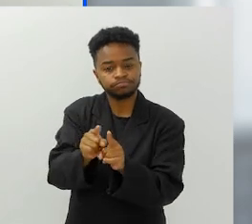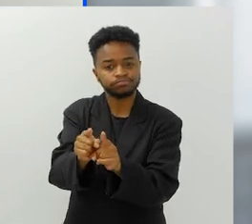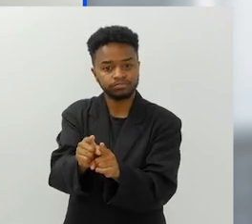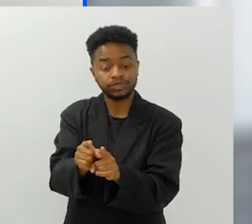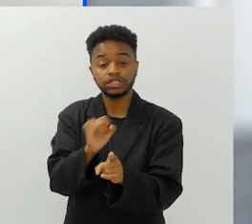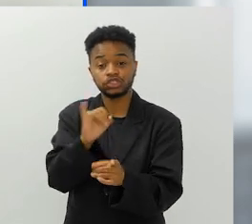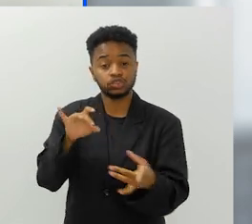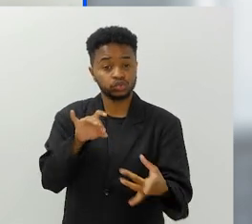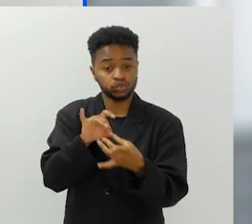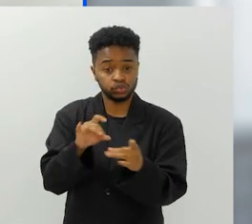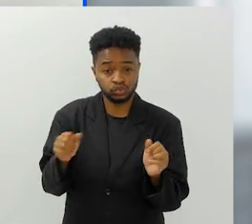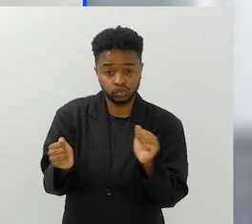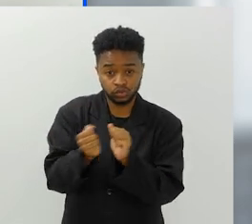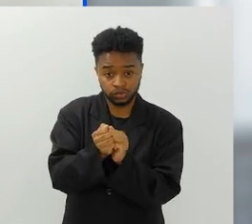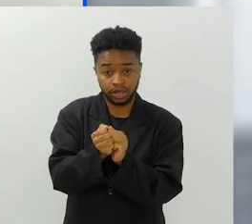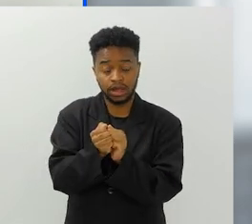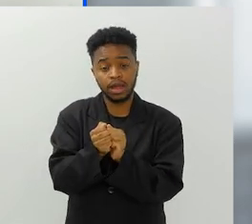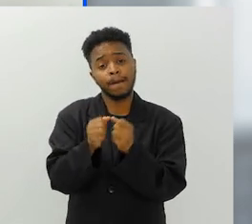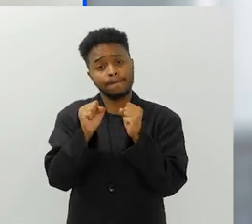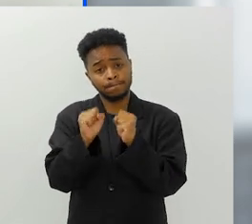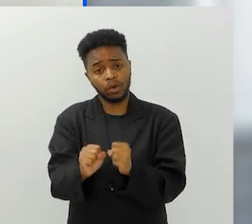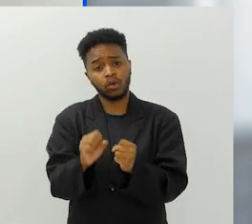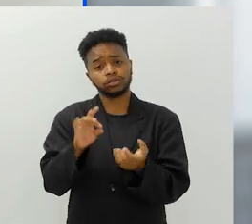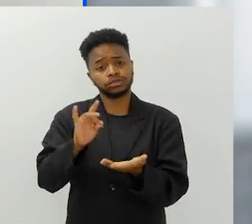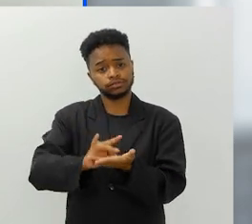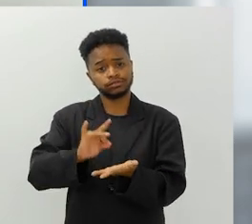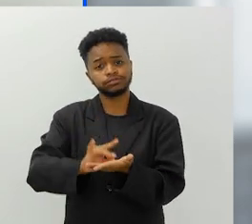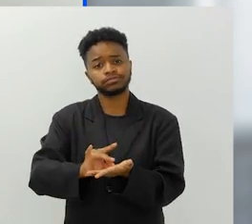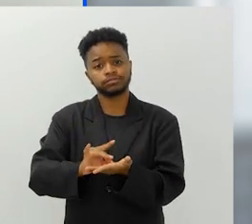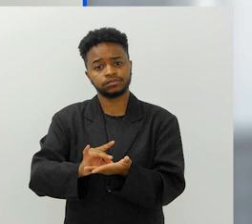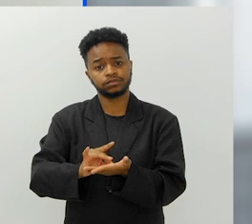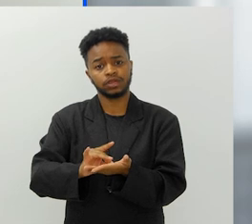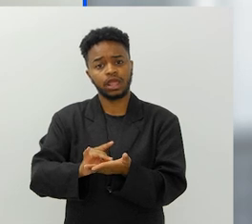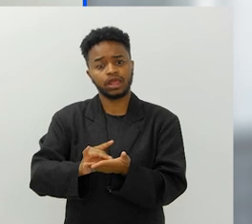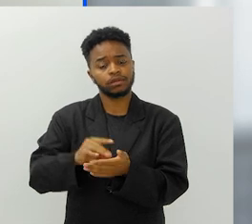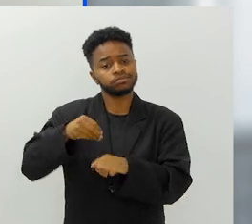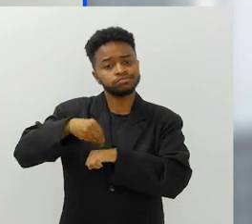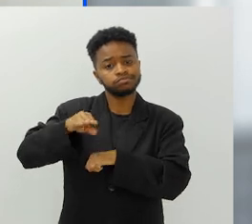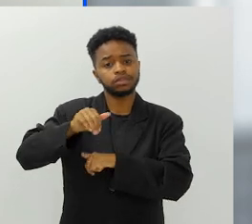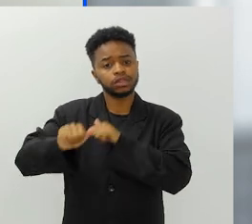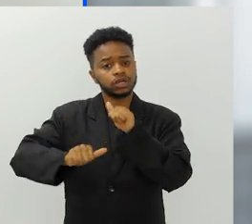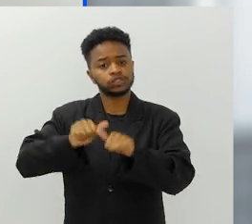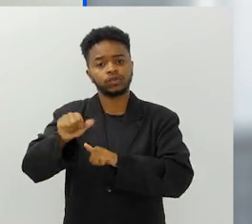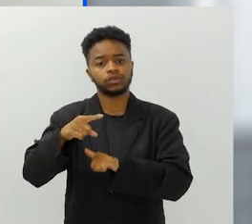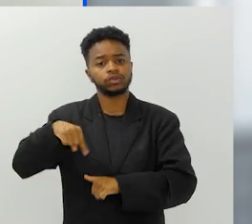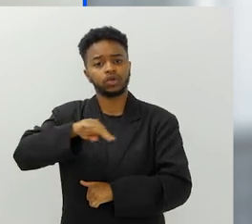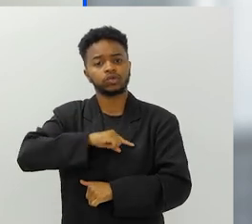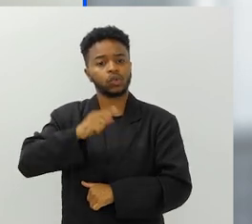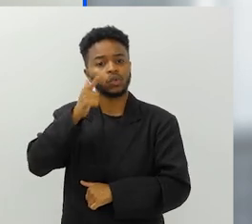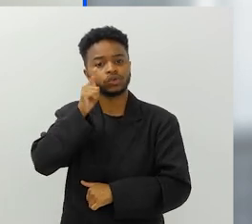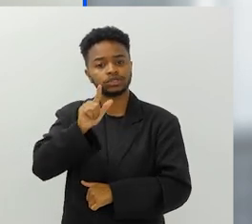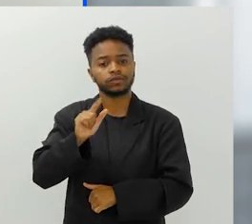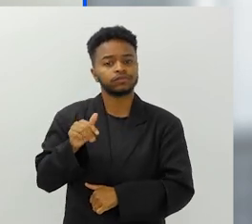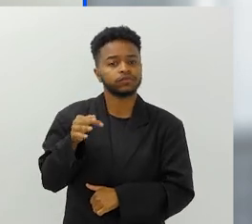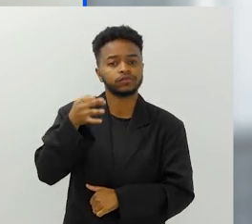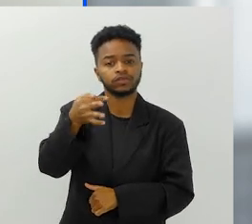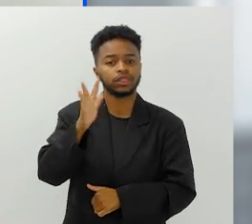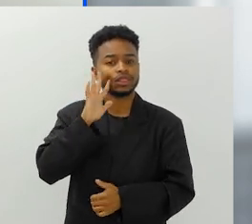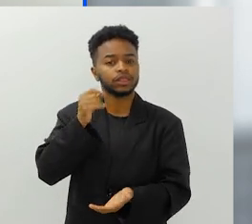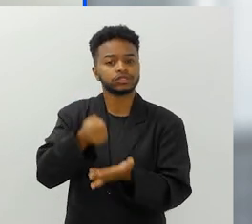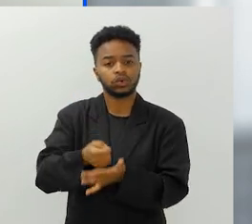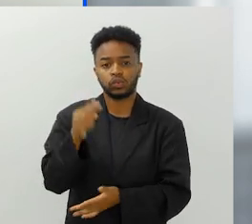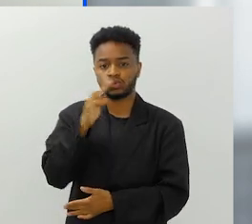juntando aí numa grande onda, num grande tsunami pode ser realmente esse agente transformador pra gente tomar grandes decisões